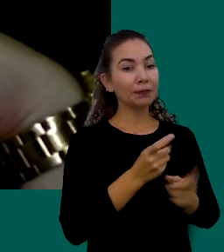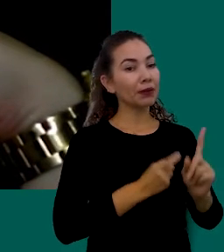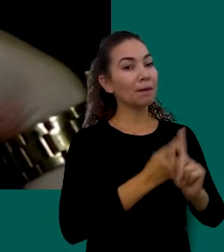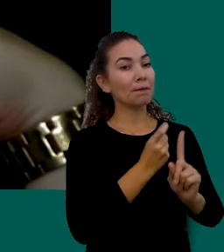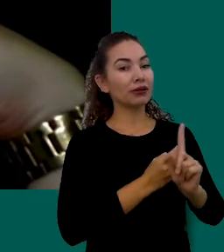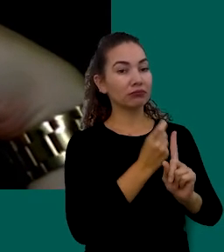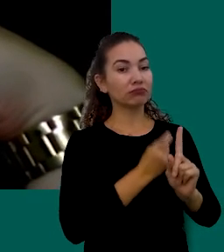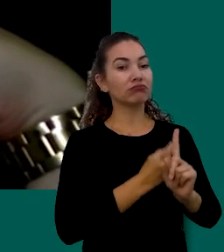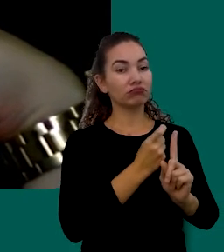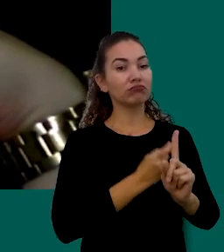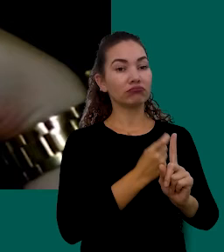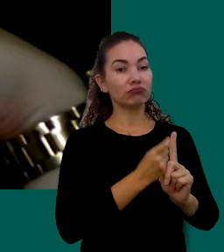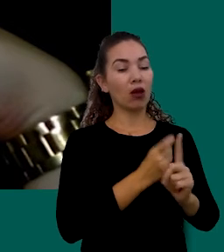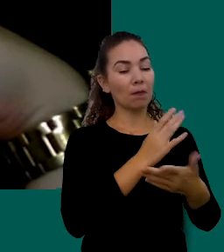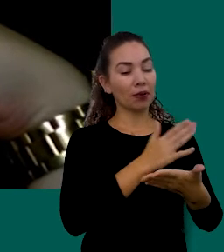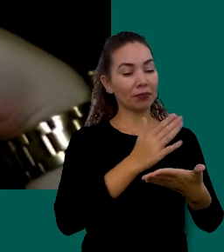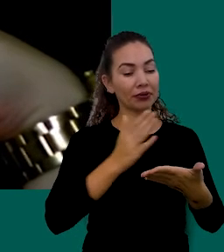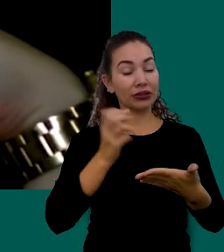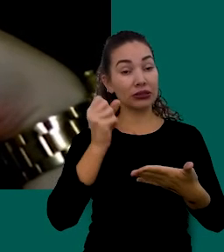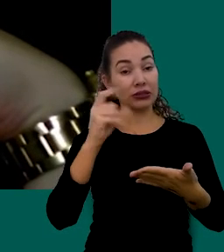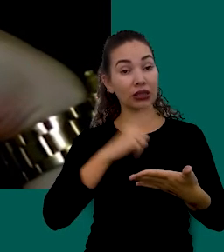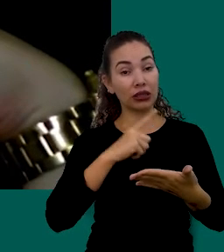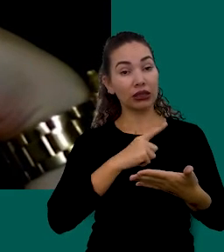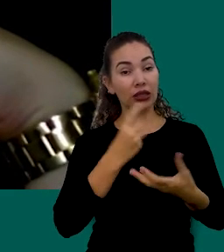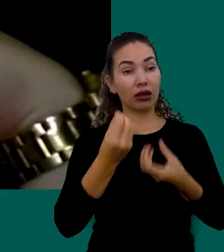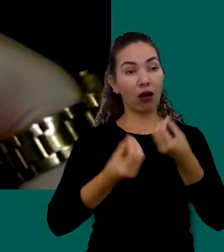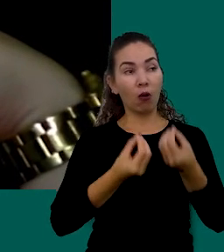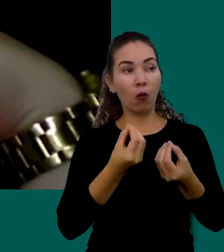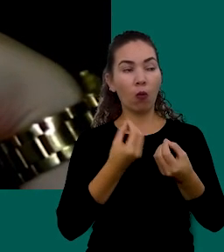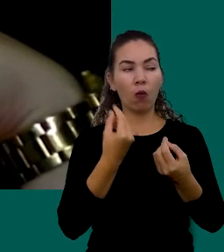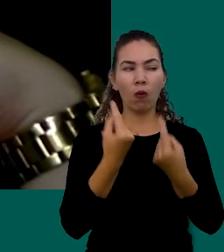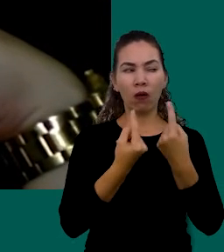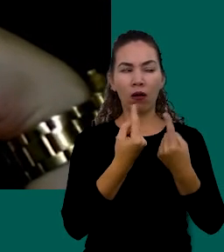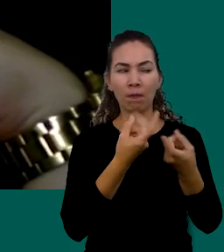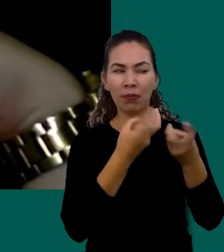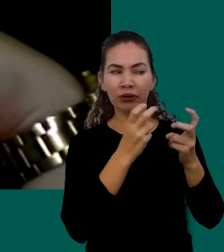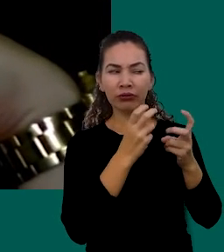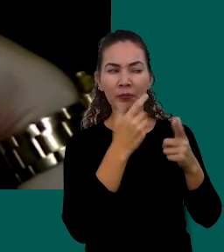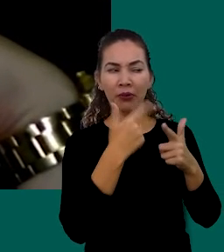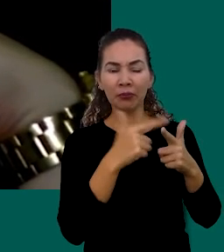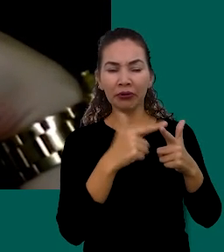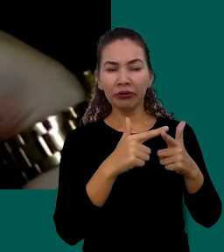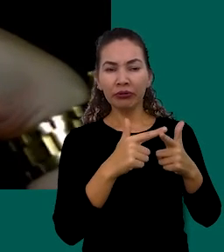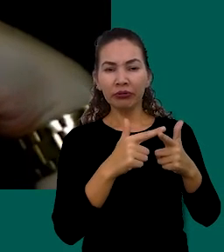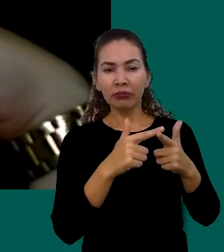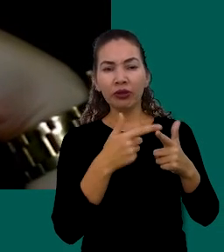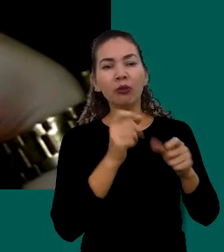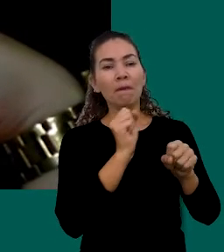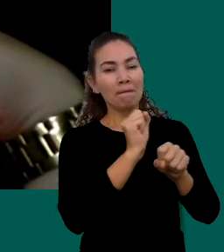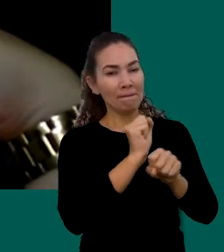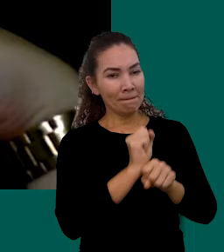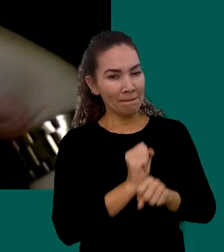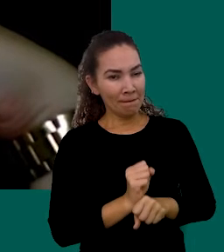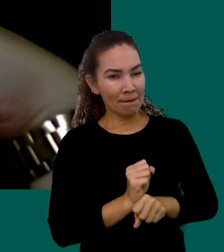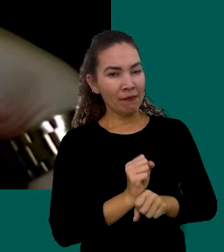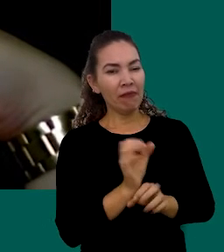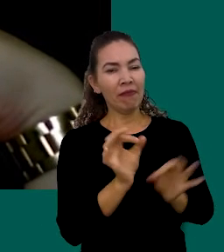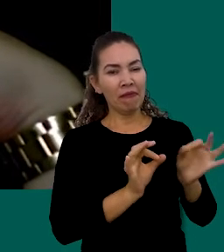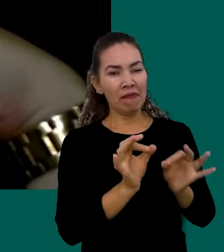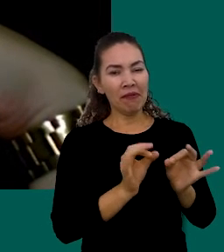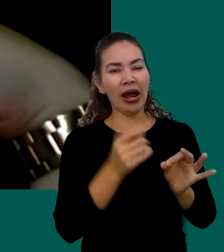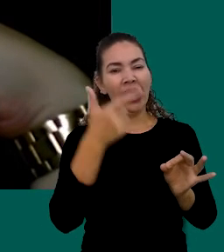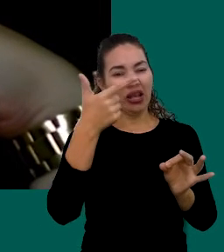Meses E Se Houver Sinais De Algum Problema Nunca Excite Em Parar E Organizar